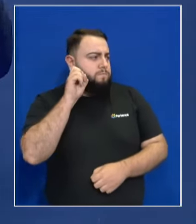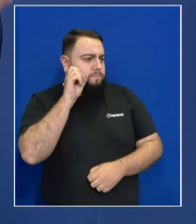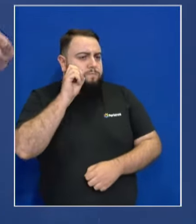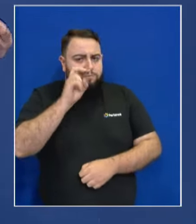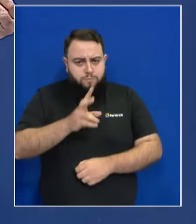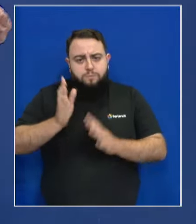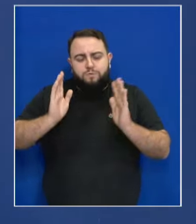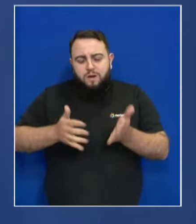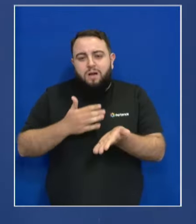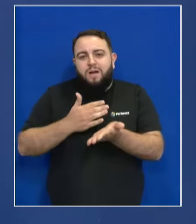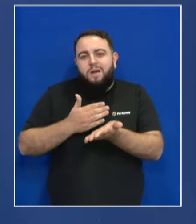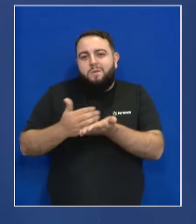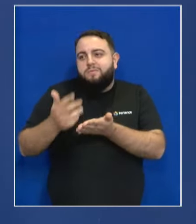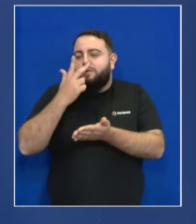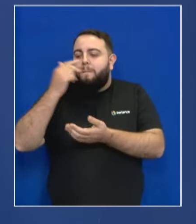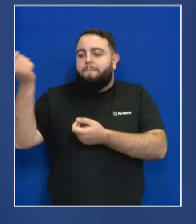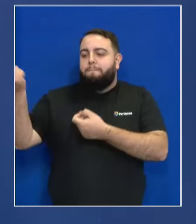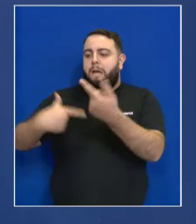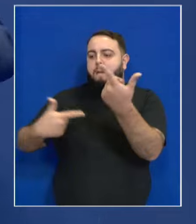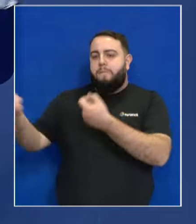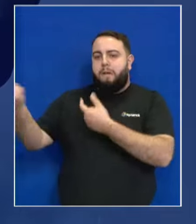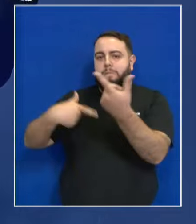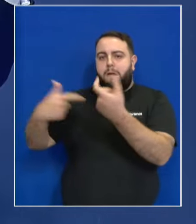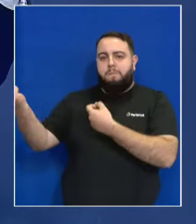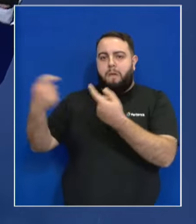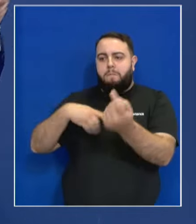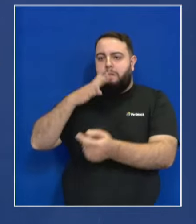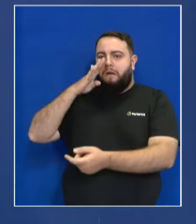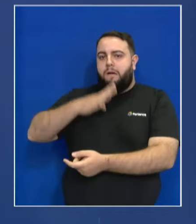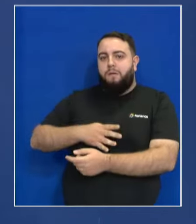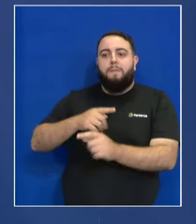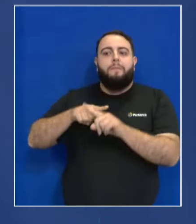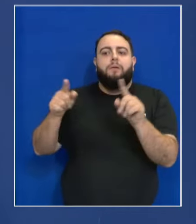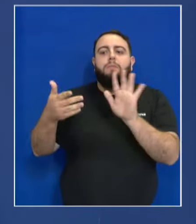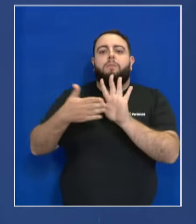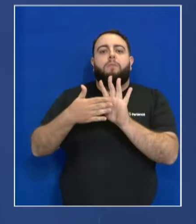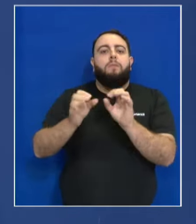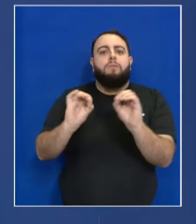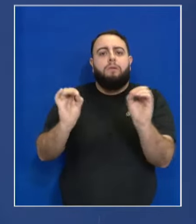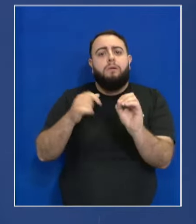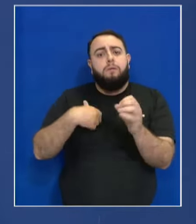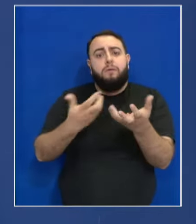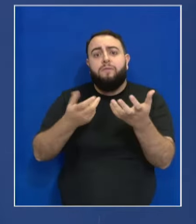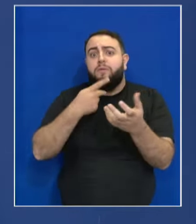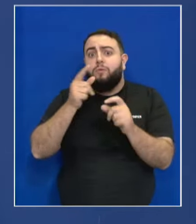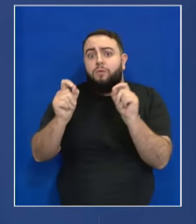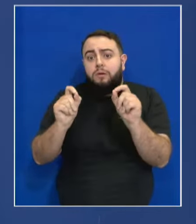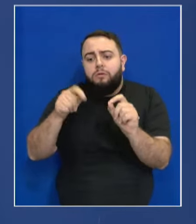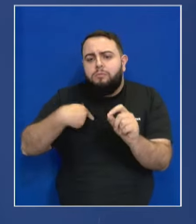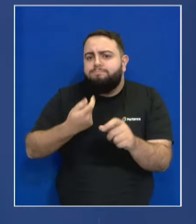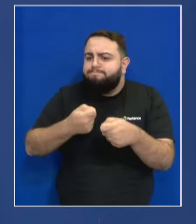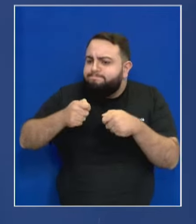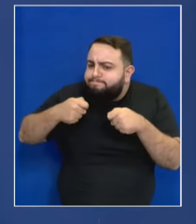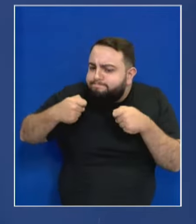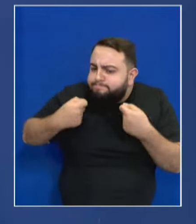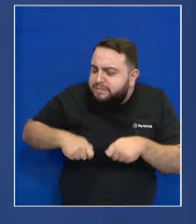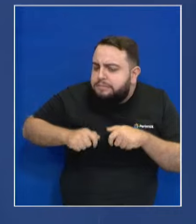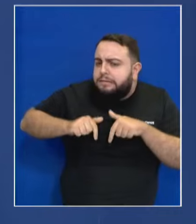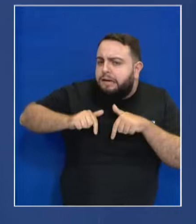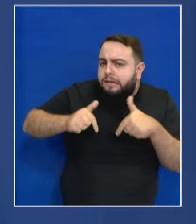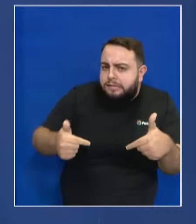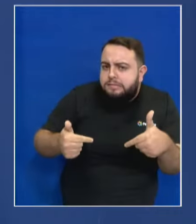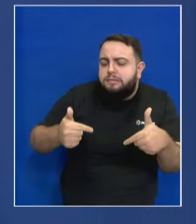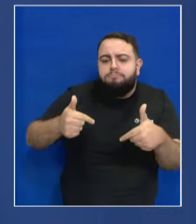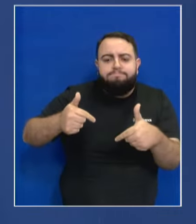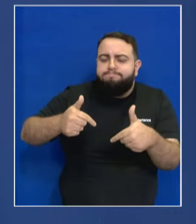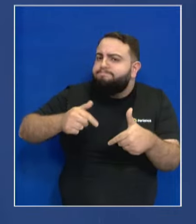metralhadora acusatória em nenhuma proposta. Eu quero dizer o seguinte, nós temos que agir nesse momento com questões